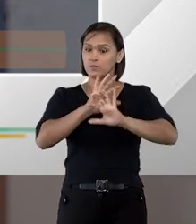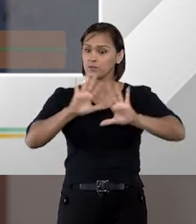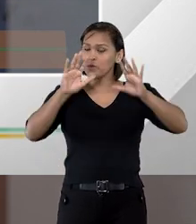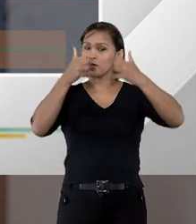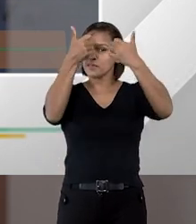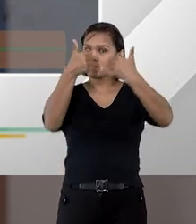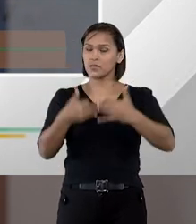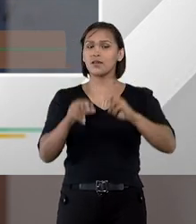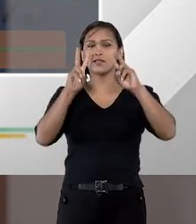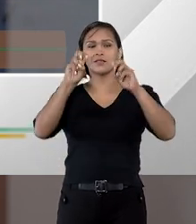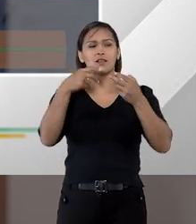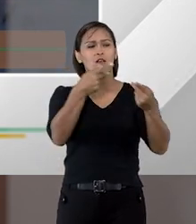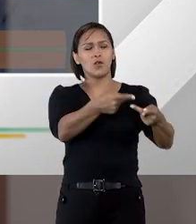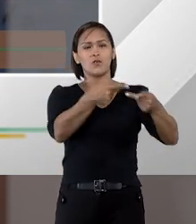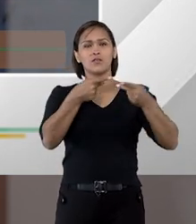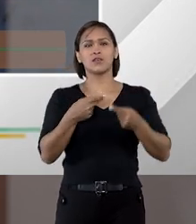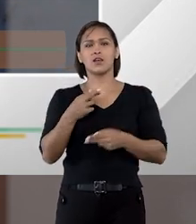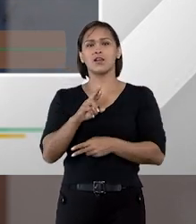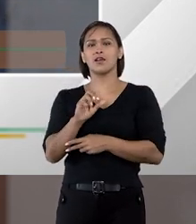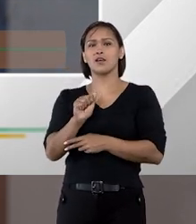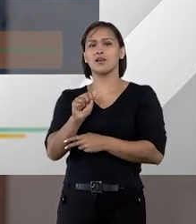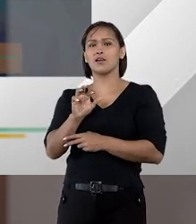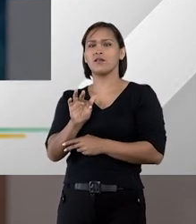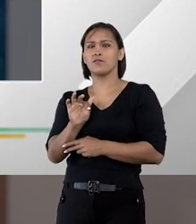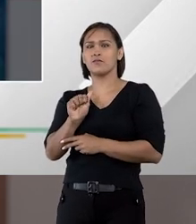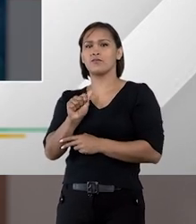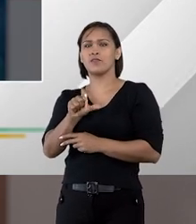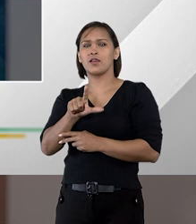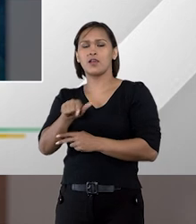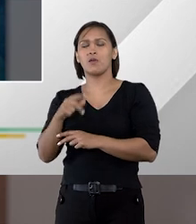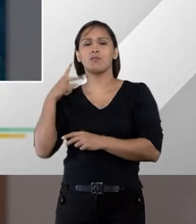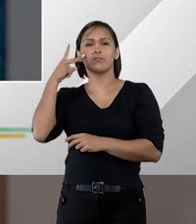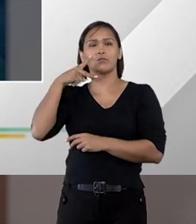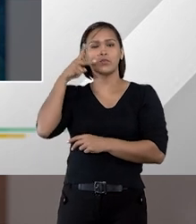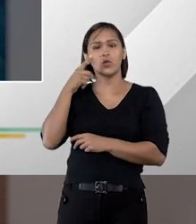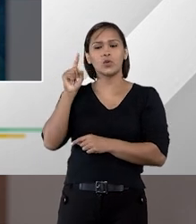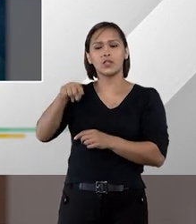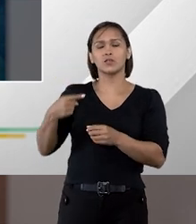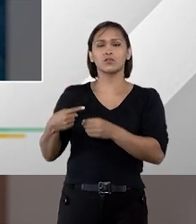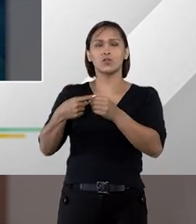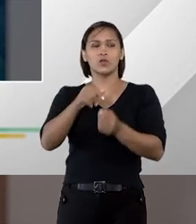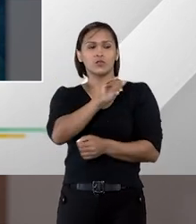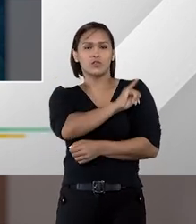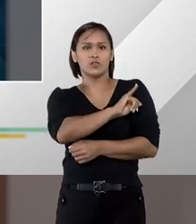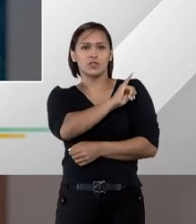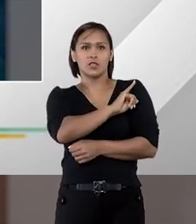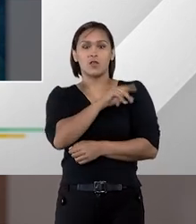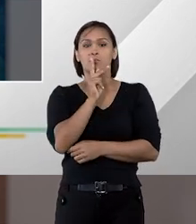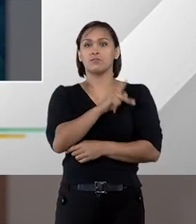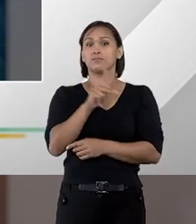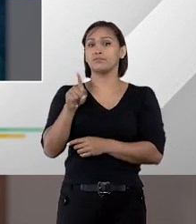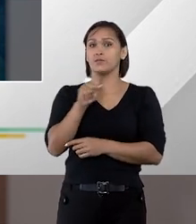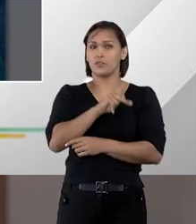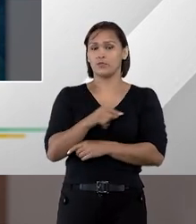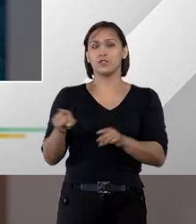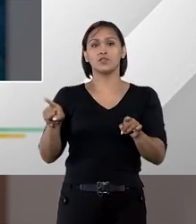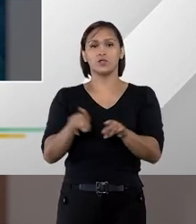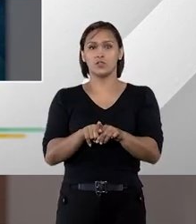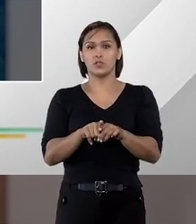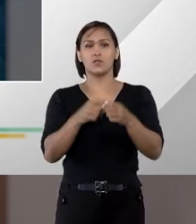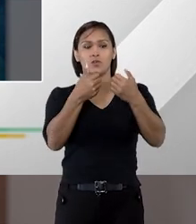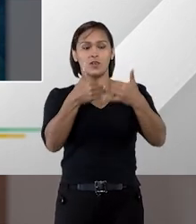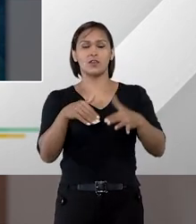esclarecer esse tema, nós convidamos Rafael Oliveira, ele que é procurador do município do Rio de Janeiro, professor